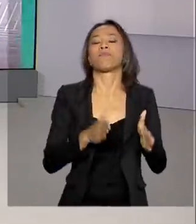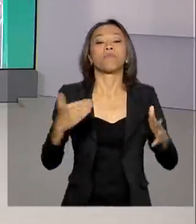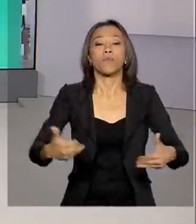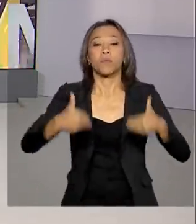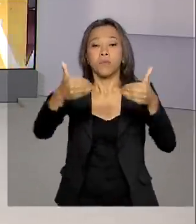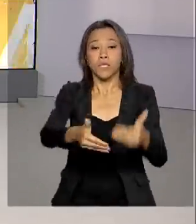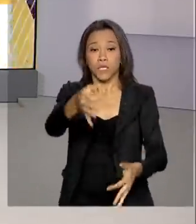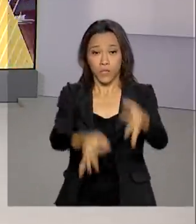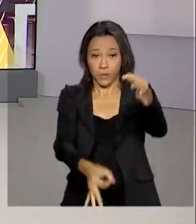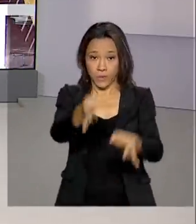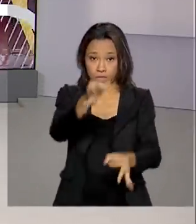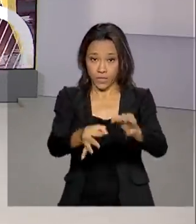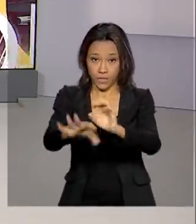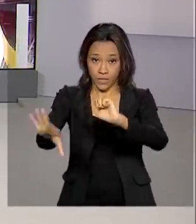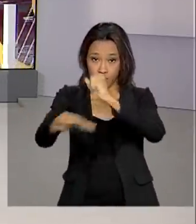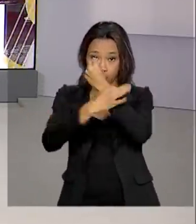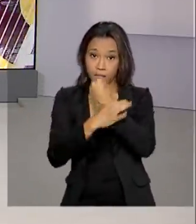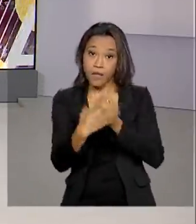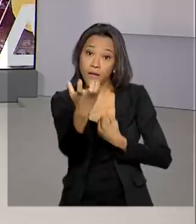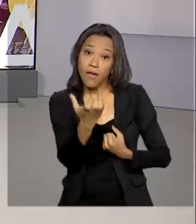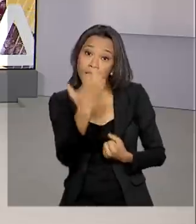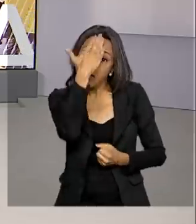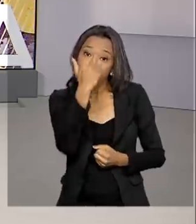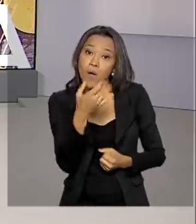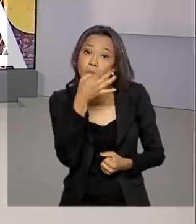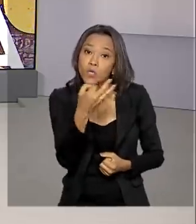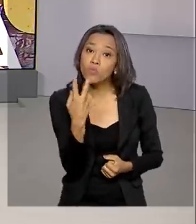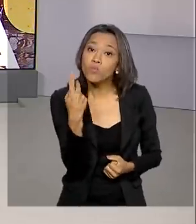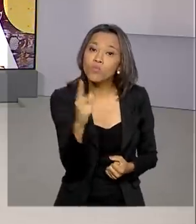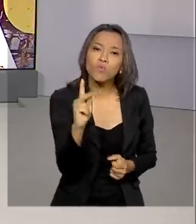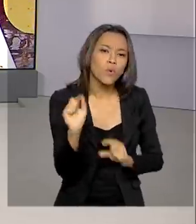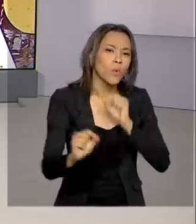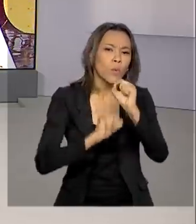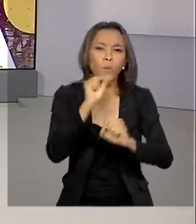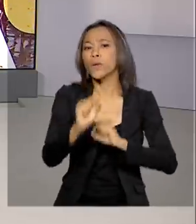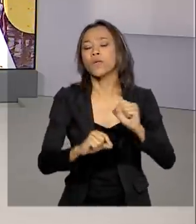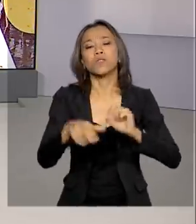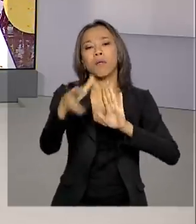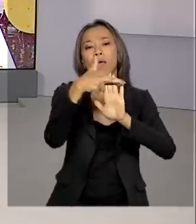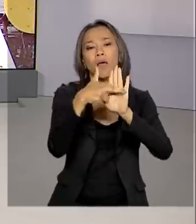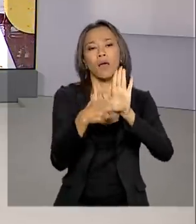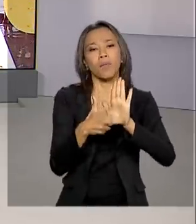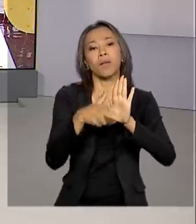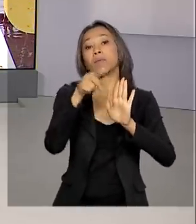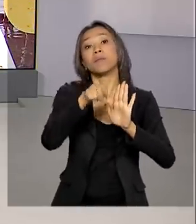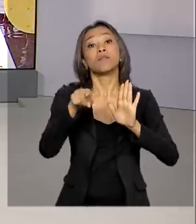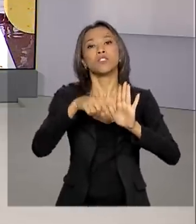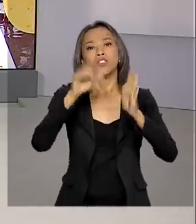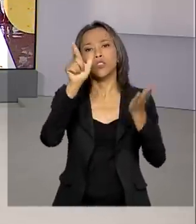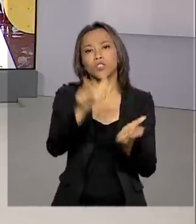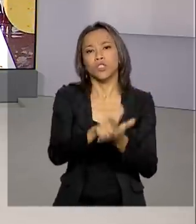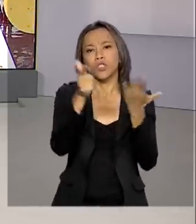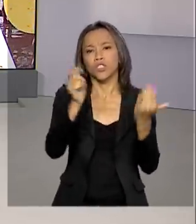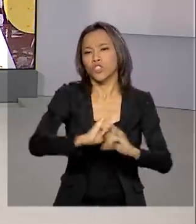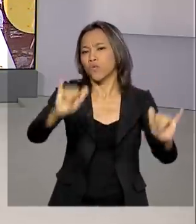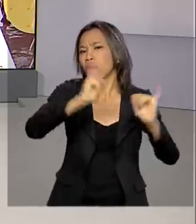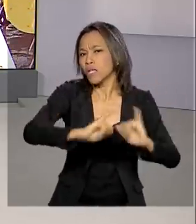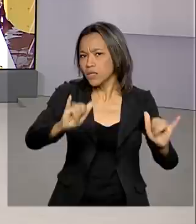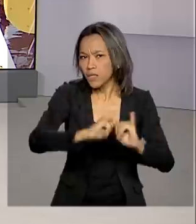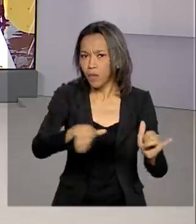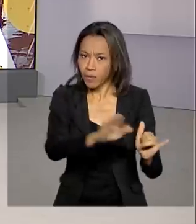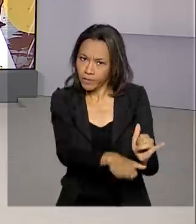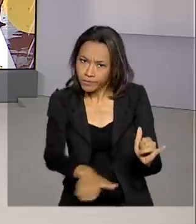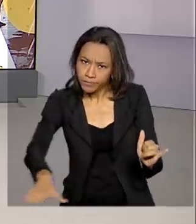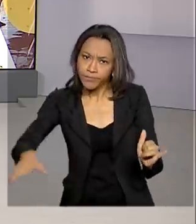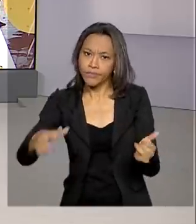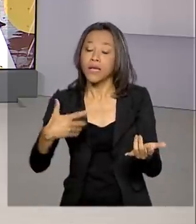e Segurança Pública quer saber a opinião do cidadão sobre a regulamentação da publicidade infantil. Quem quiser participar, é só